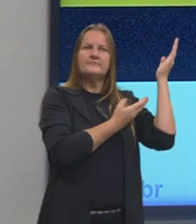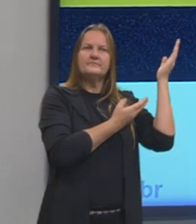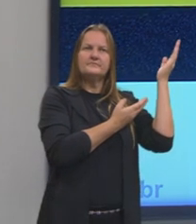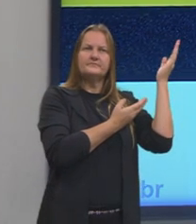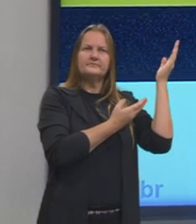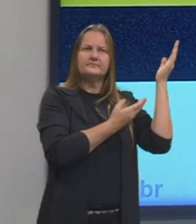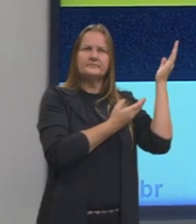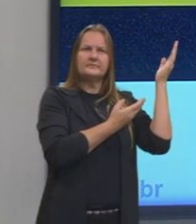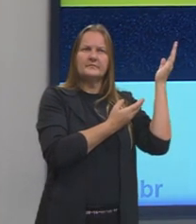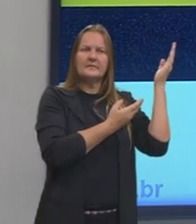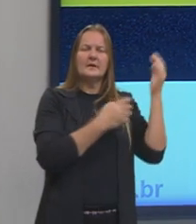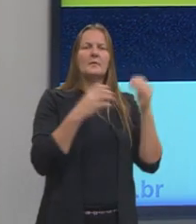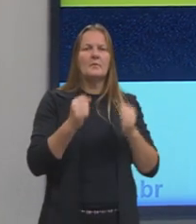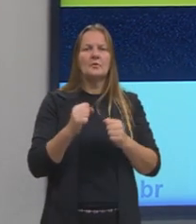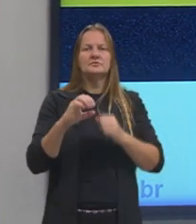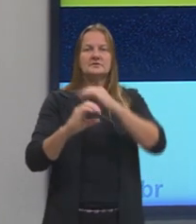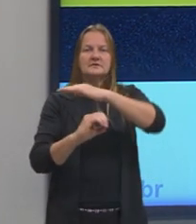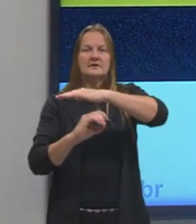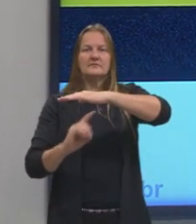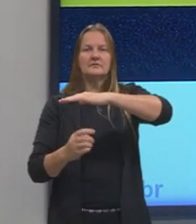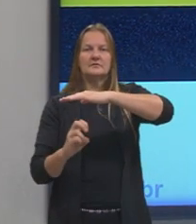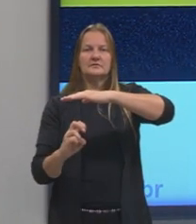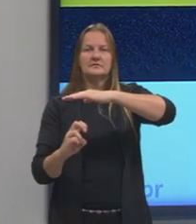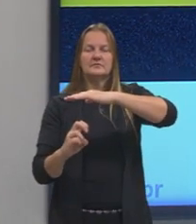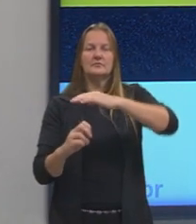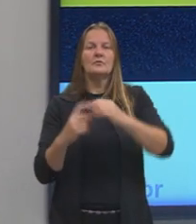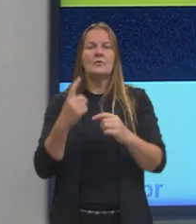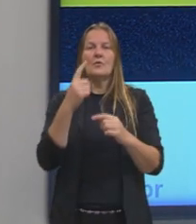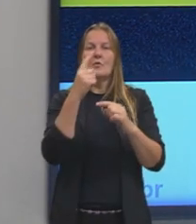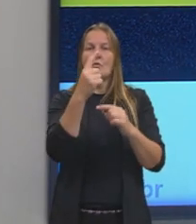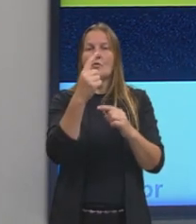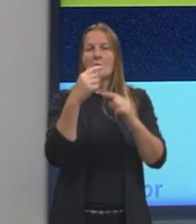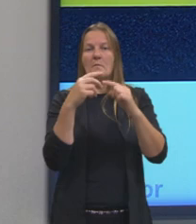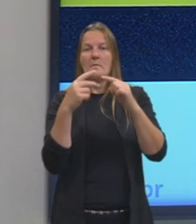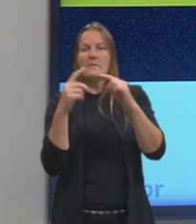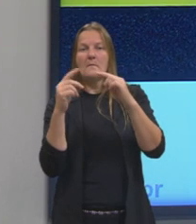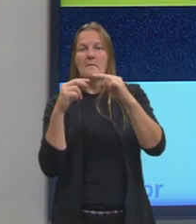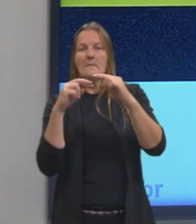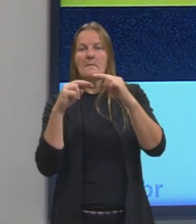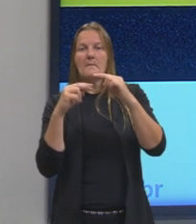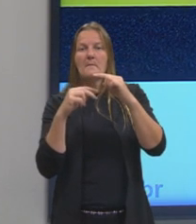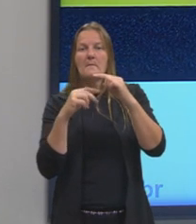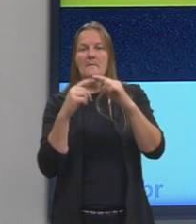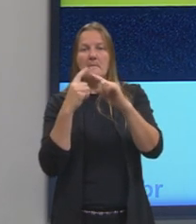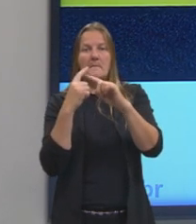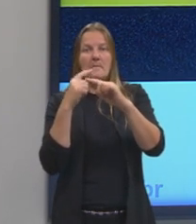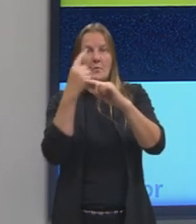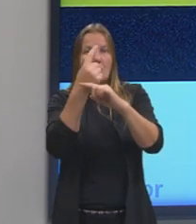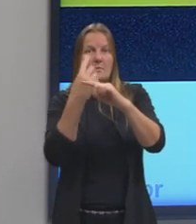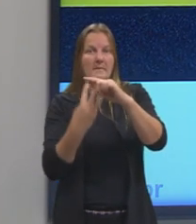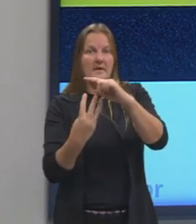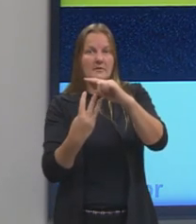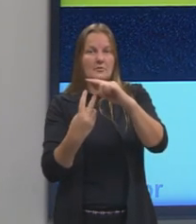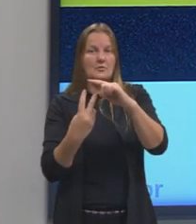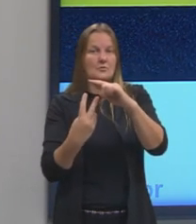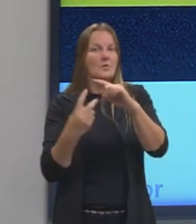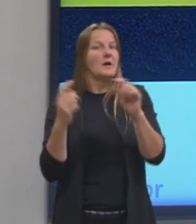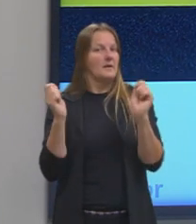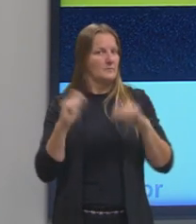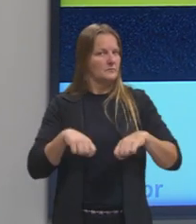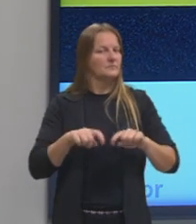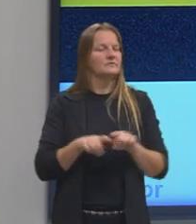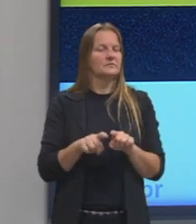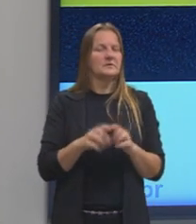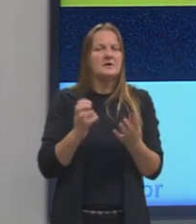Eu posso substituir 0,5 por 1 meio, que fica mais fácil para mim fazer os cálculos, tá? E eu vou ter